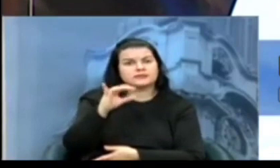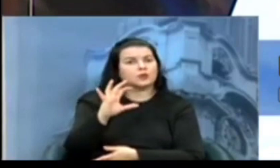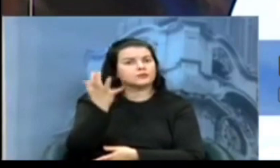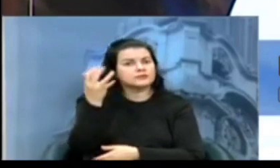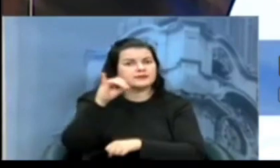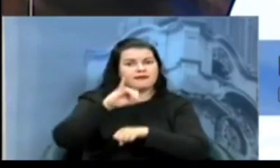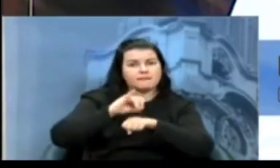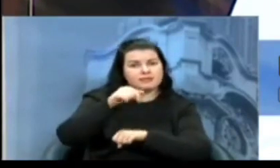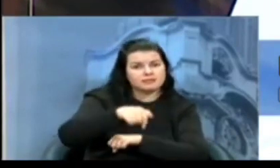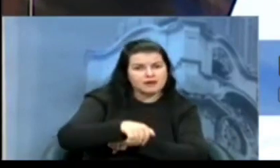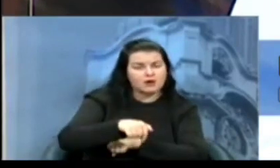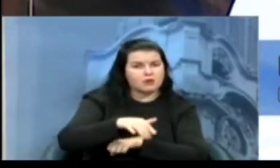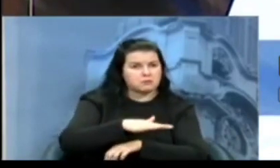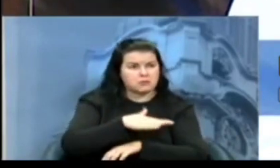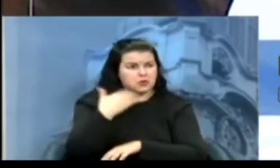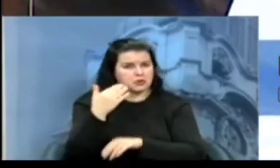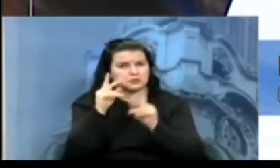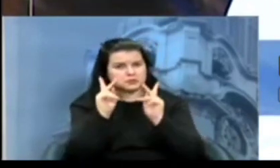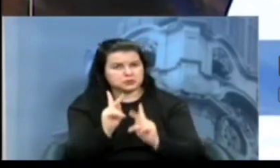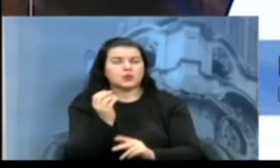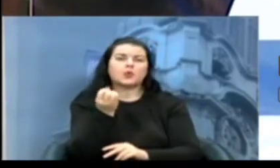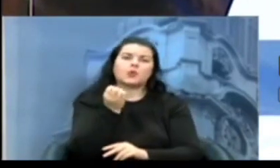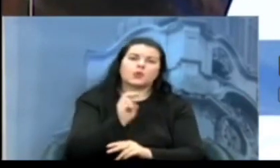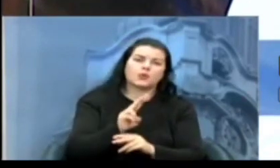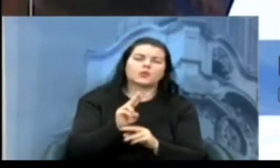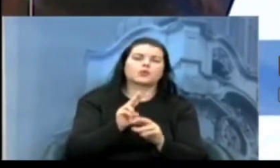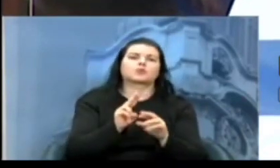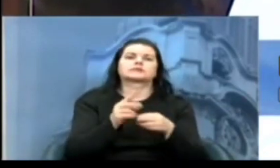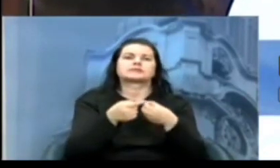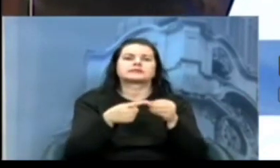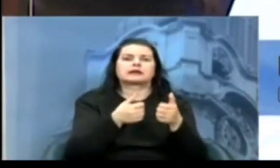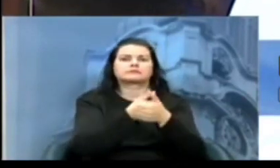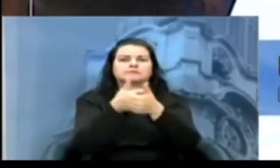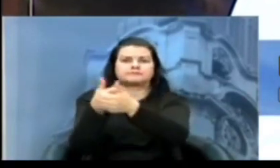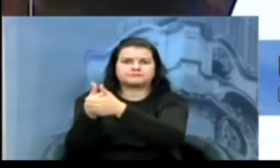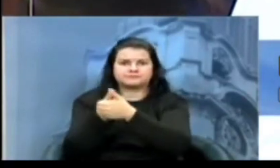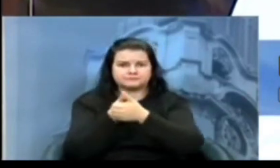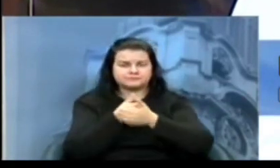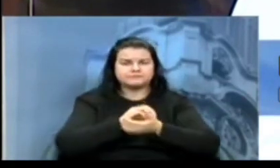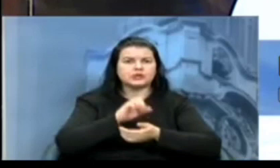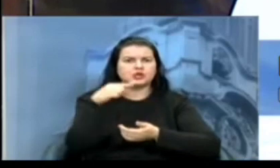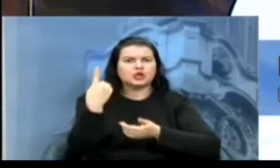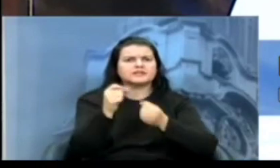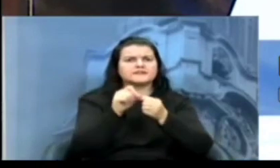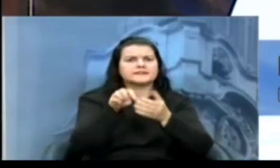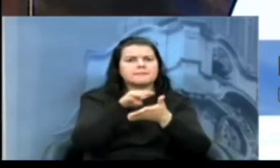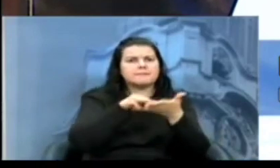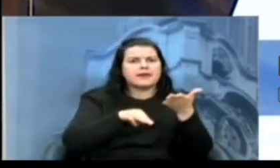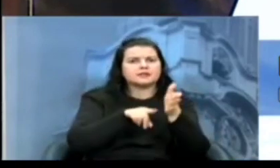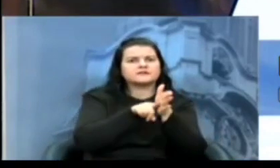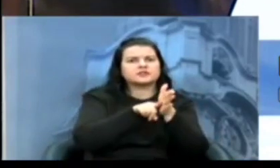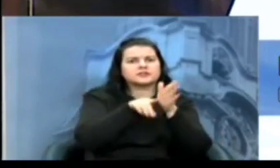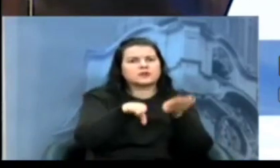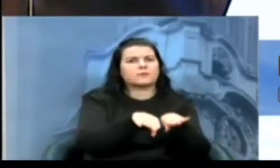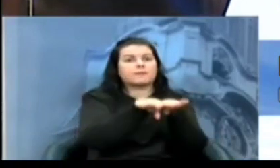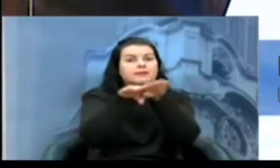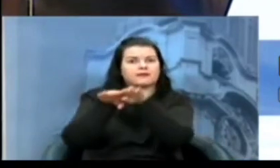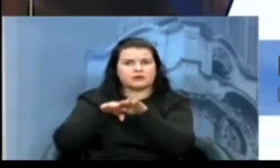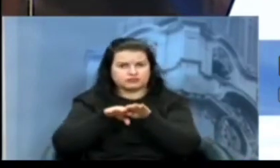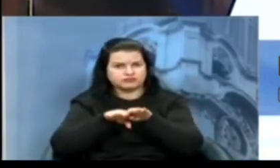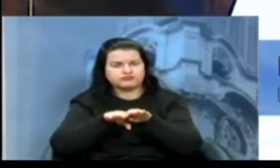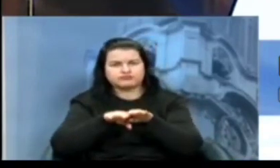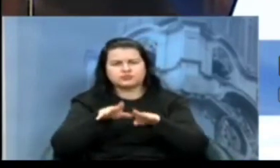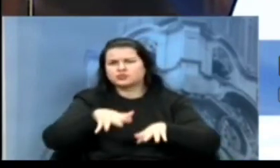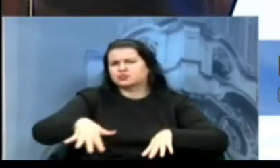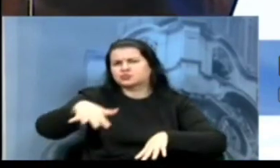na capital quanto na região metropolitana. Padronizamos os métodos de investigação de seguimento em homicídios em